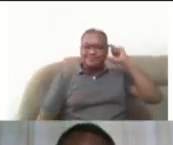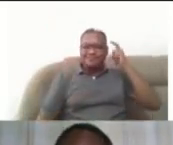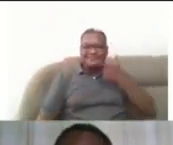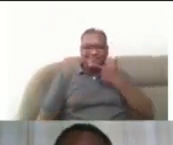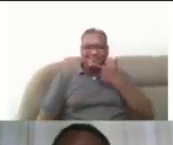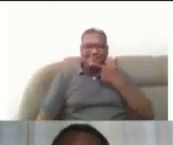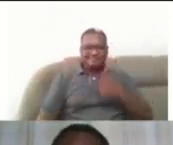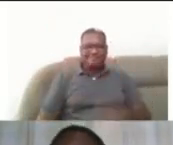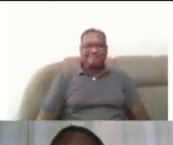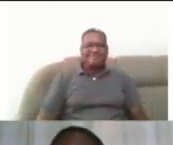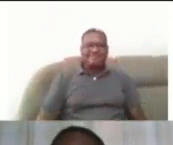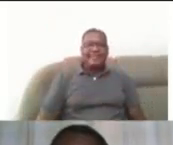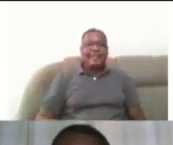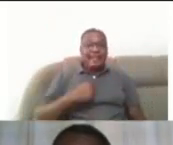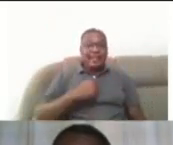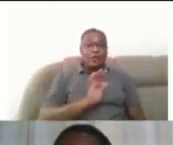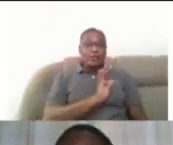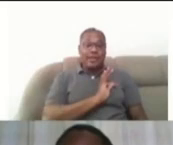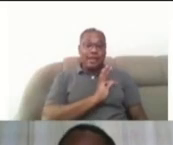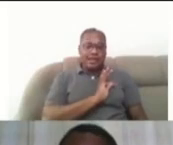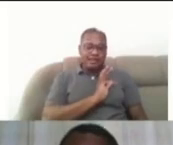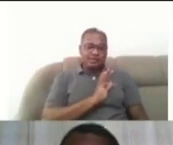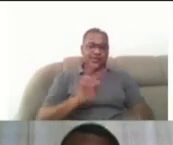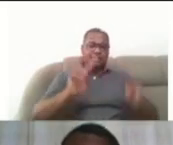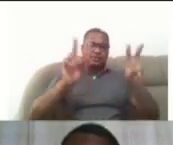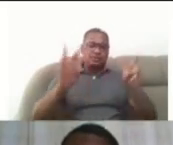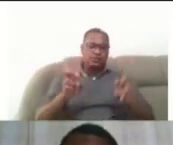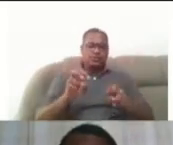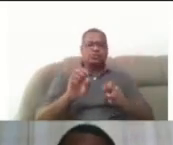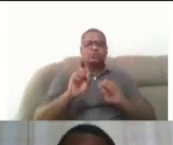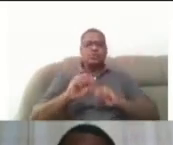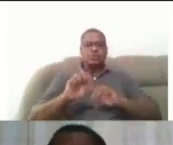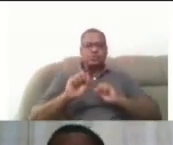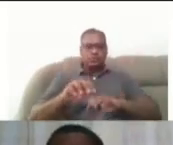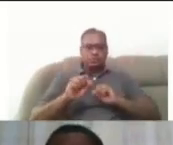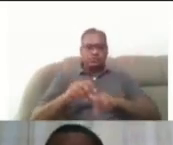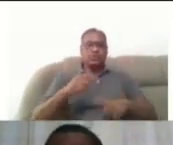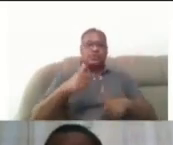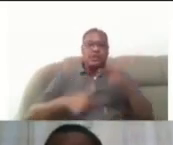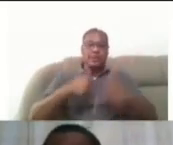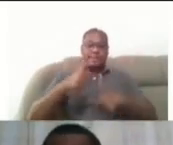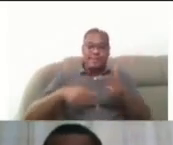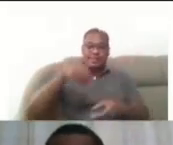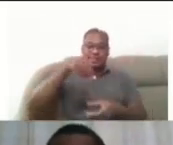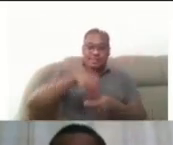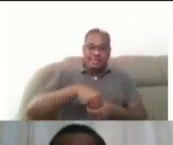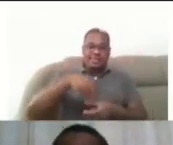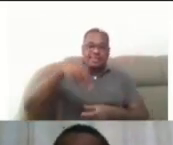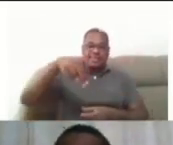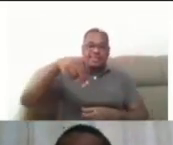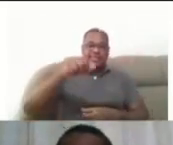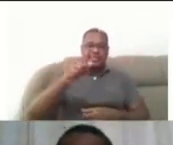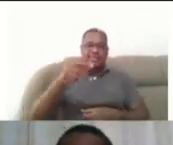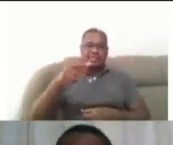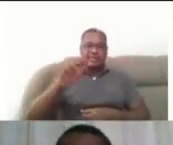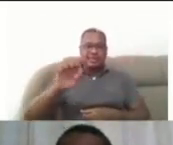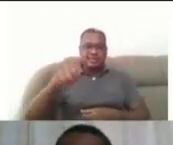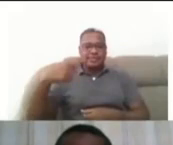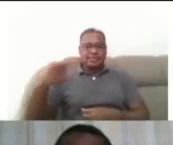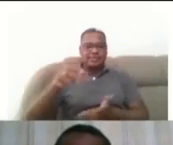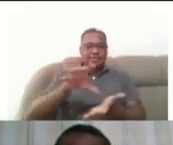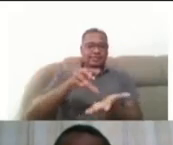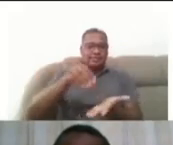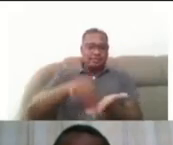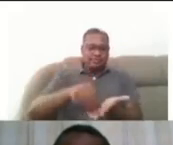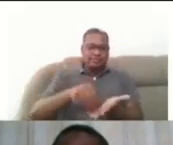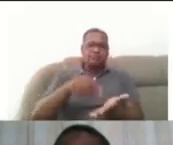Bom, eu sou técnico de ações educacionais e atuo no NAP, e o NAP é o núcleo de inclusão da Universidade Federal da